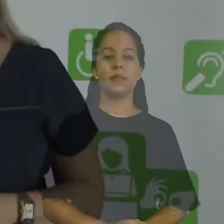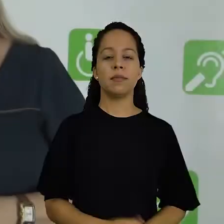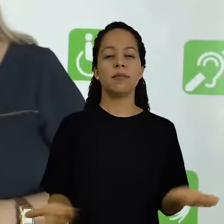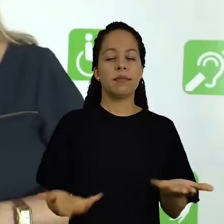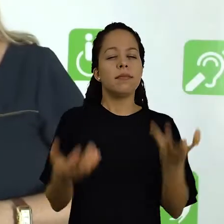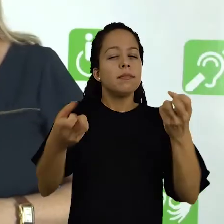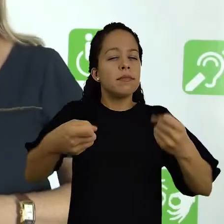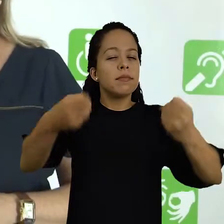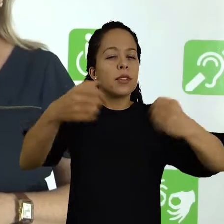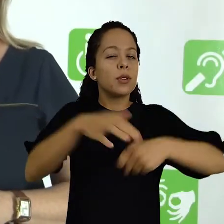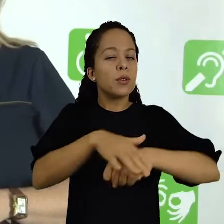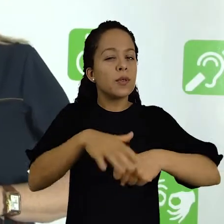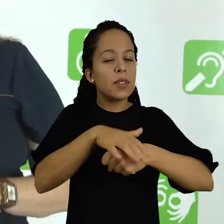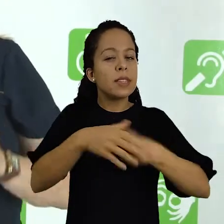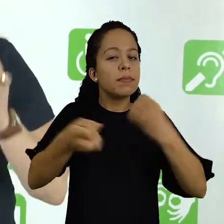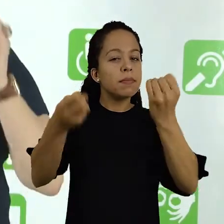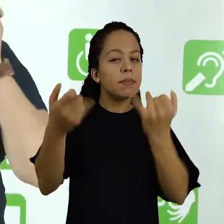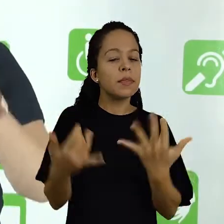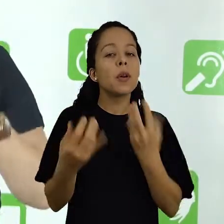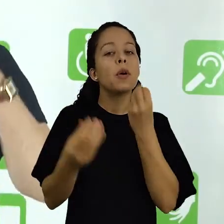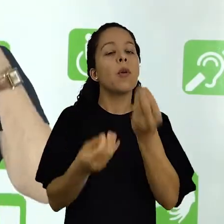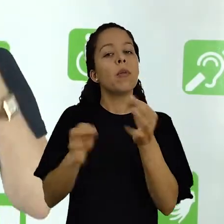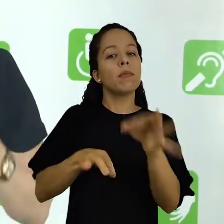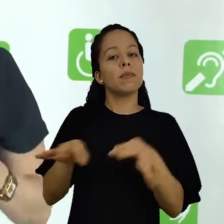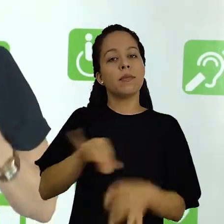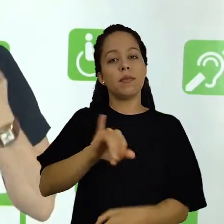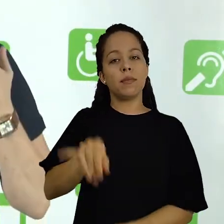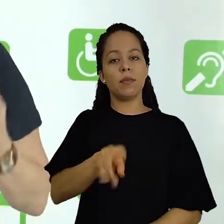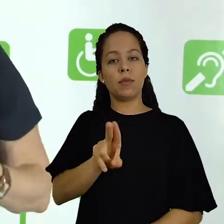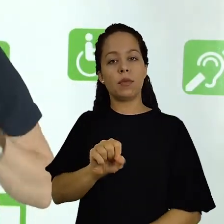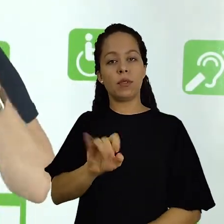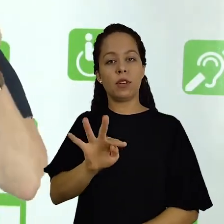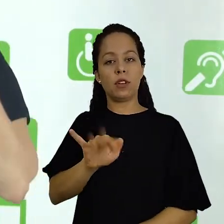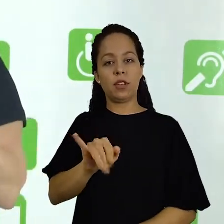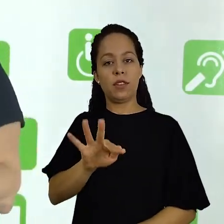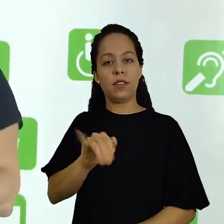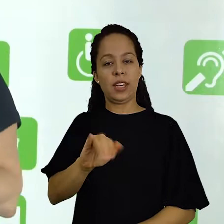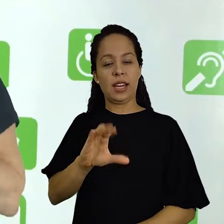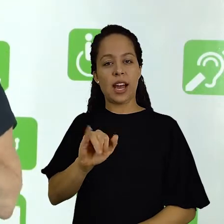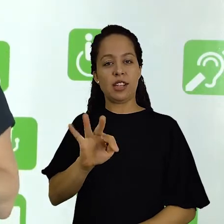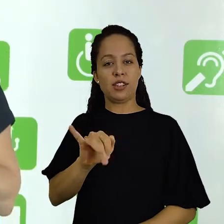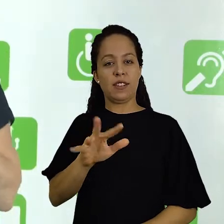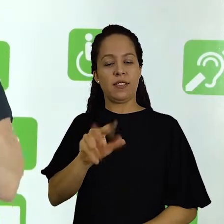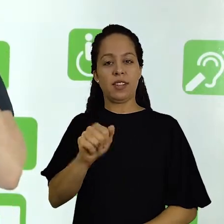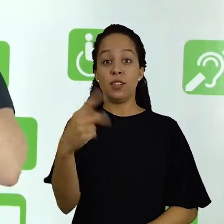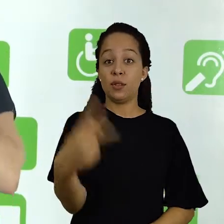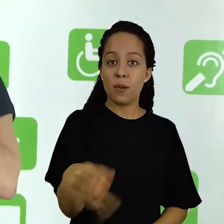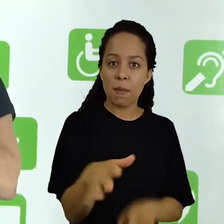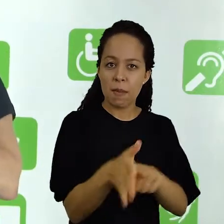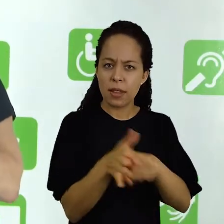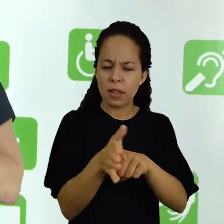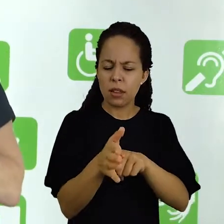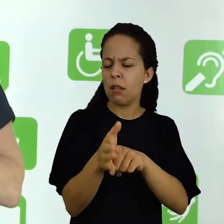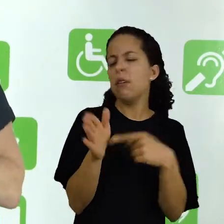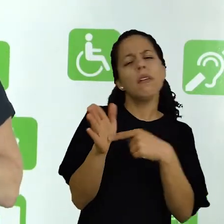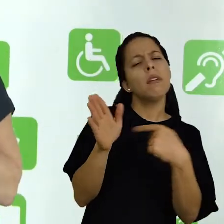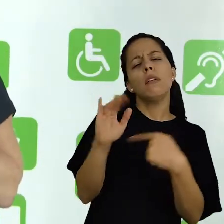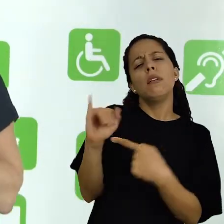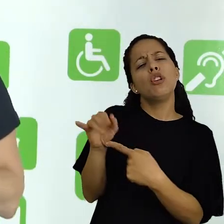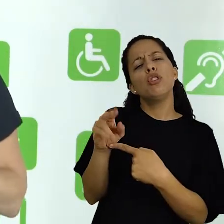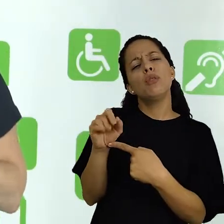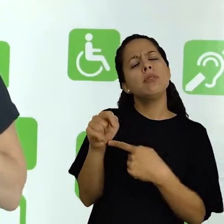Vamos conversar um pouquinho agora sobre como construir a justificativa da sua pesquisa.